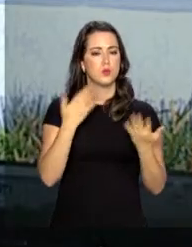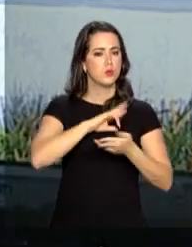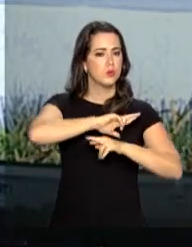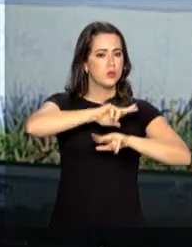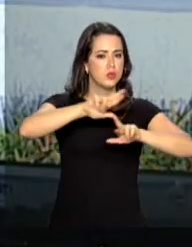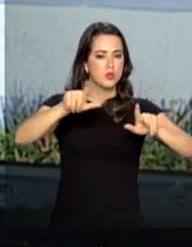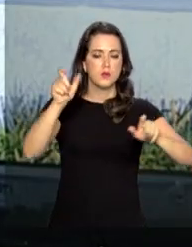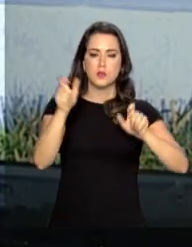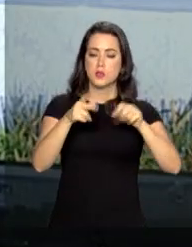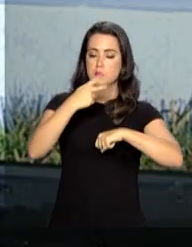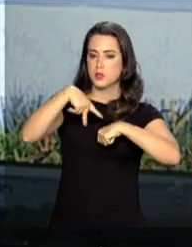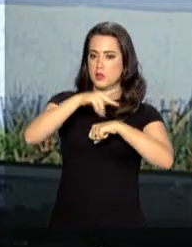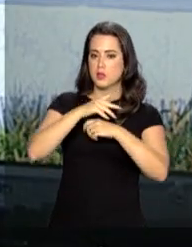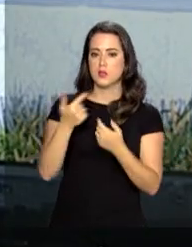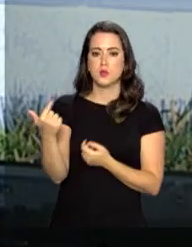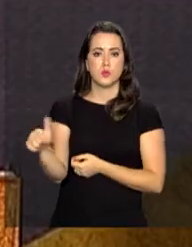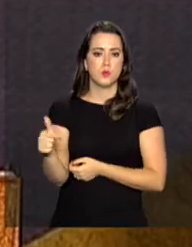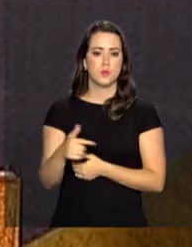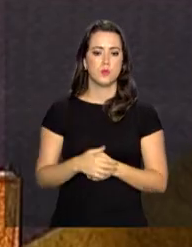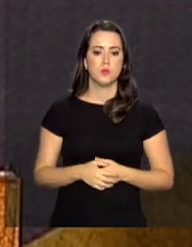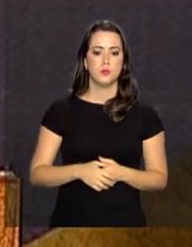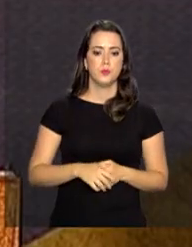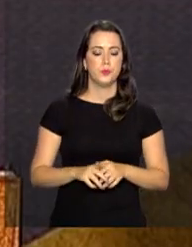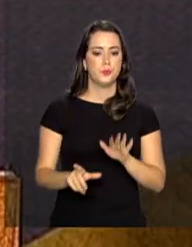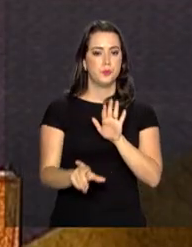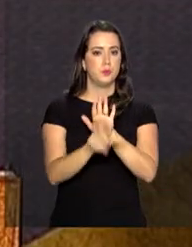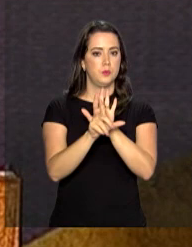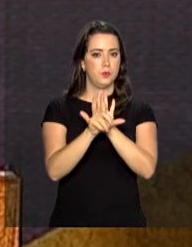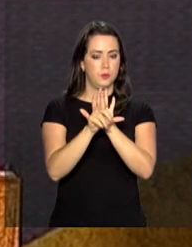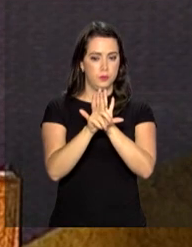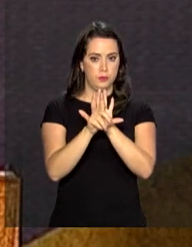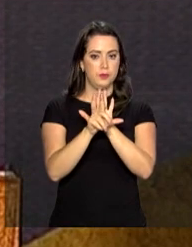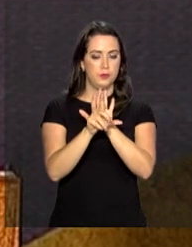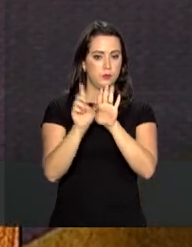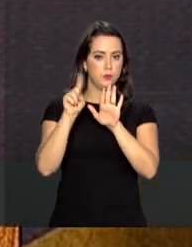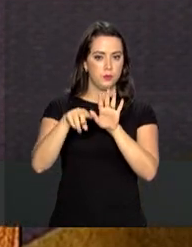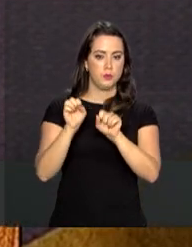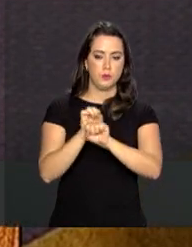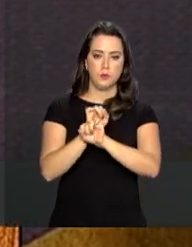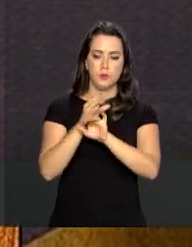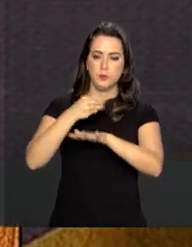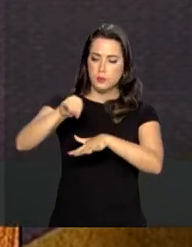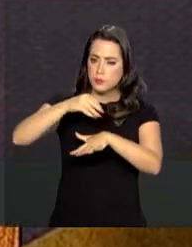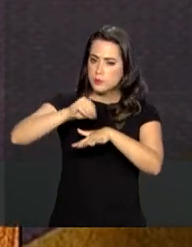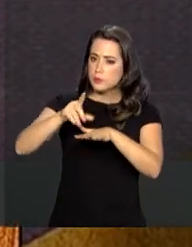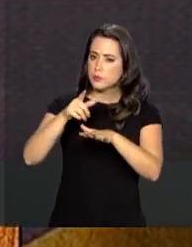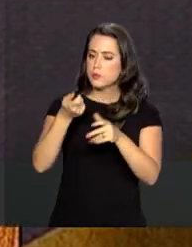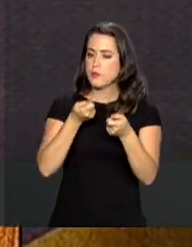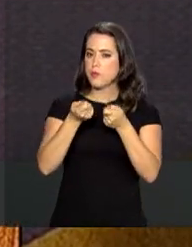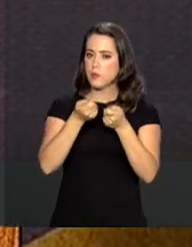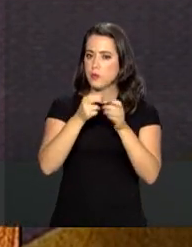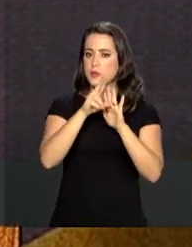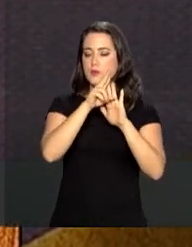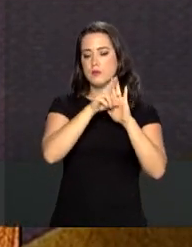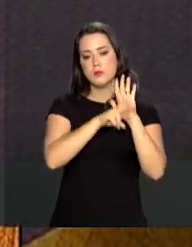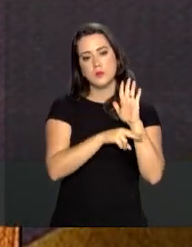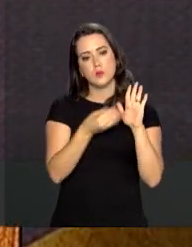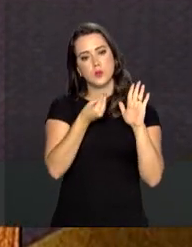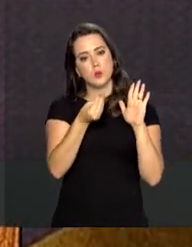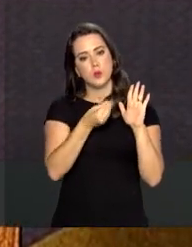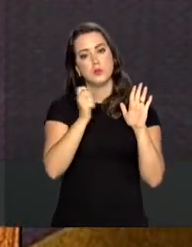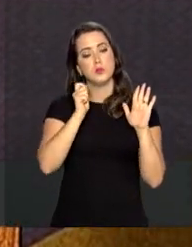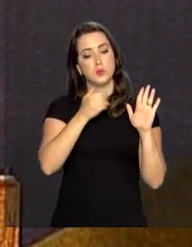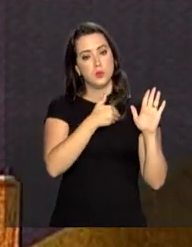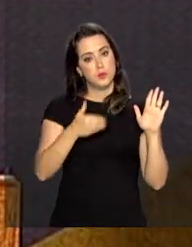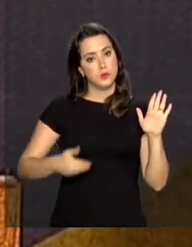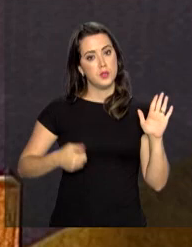muitos outros países não fazem. A lei de acesso à informação disciplinou a forma como o poder